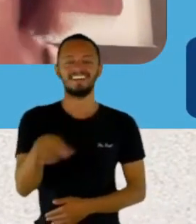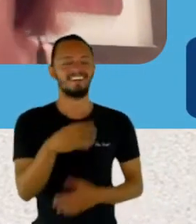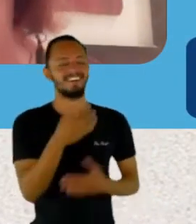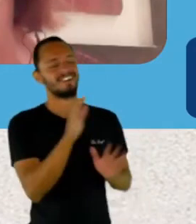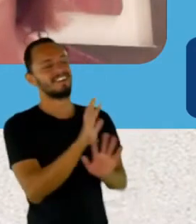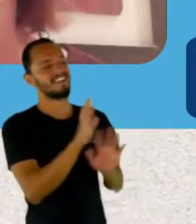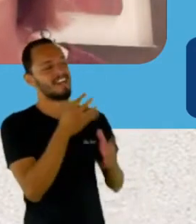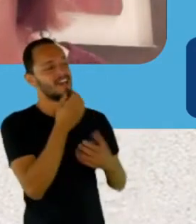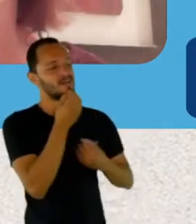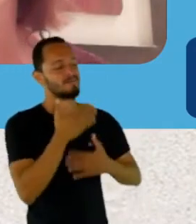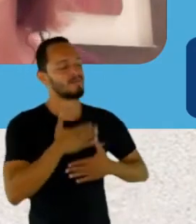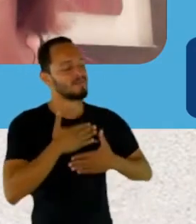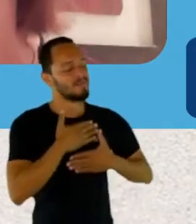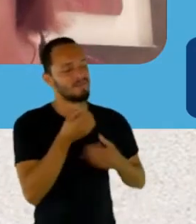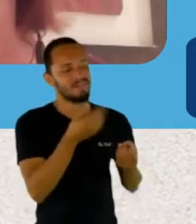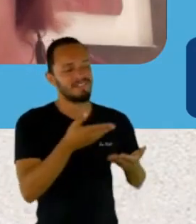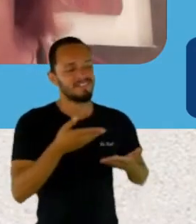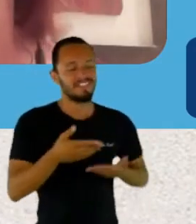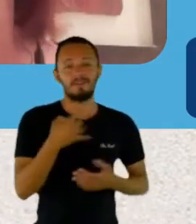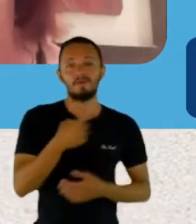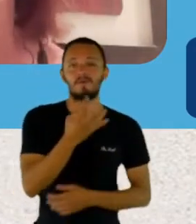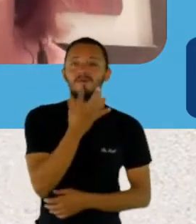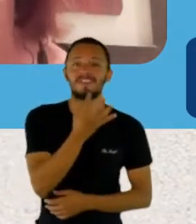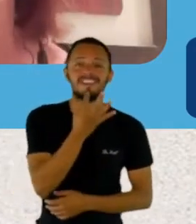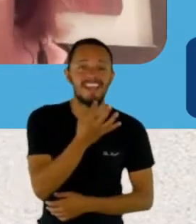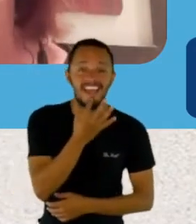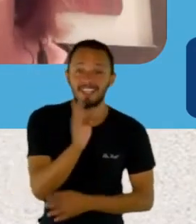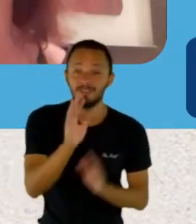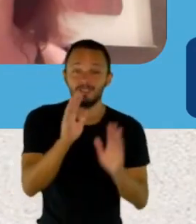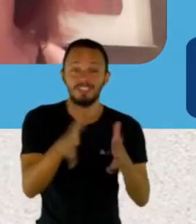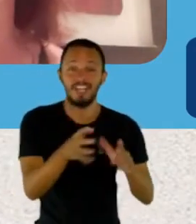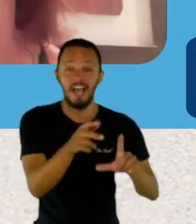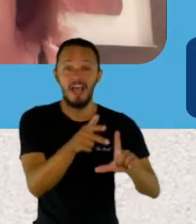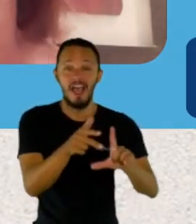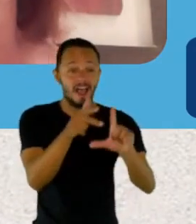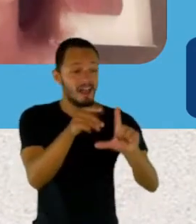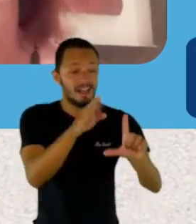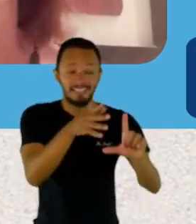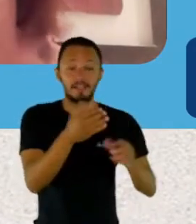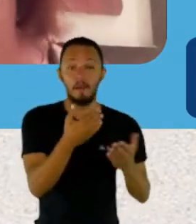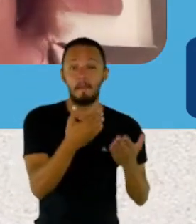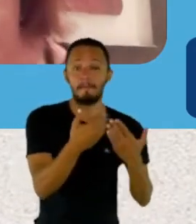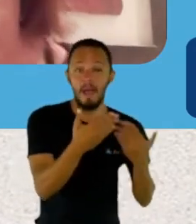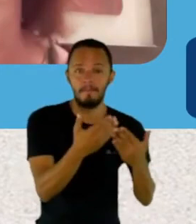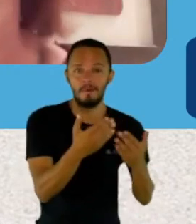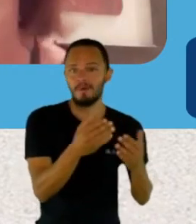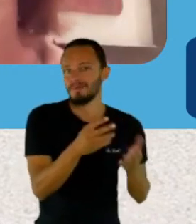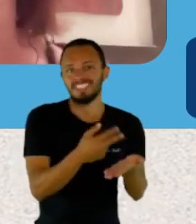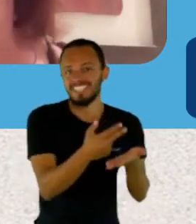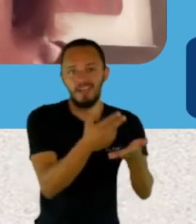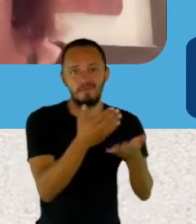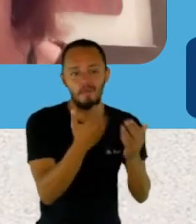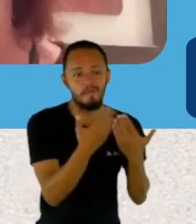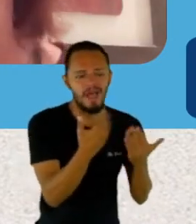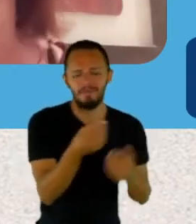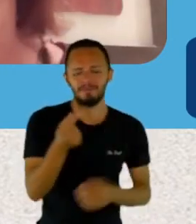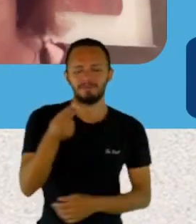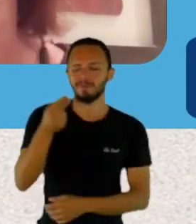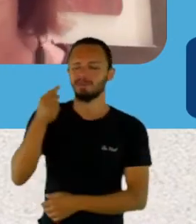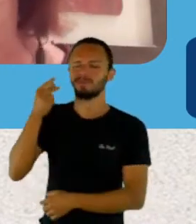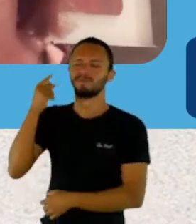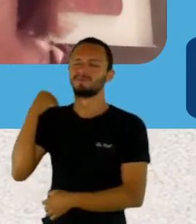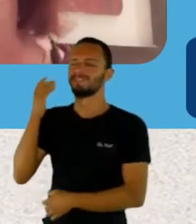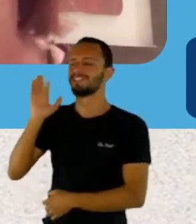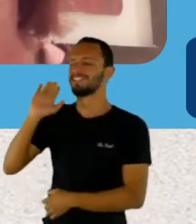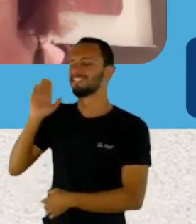um Papo desde praticamente que ele nasceu. E hoje com o meu livro, no Sempre um Papo. Enfim, uma benção. Muito obrigada pelo